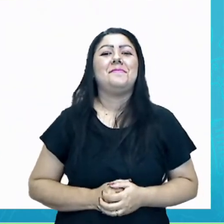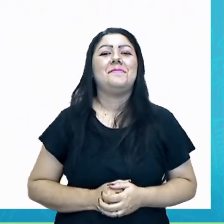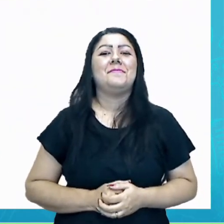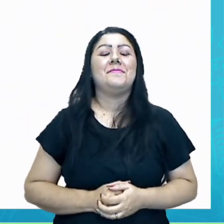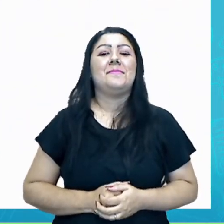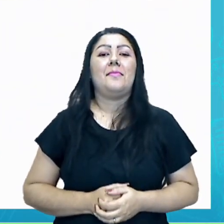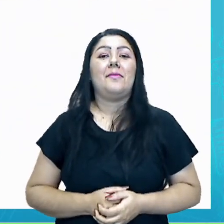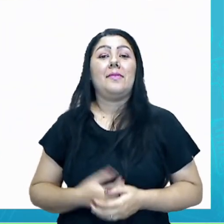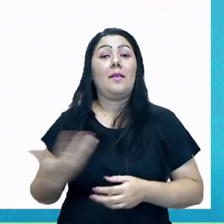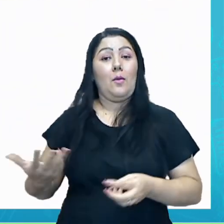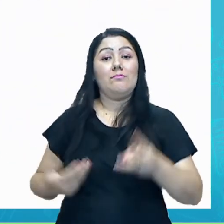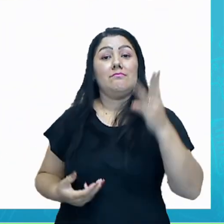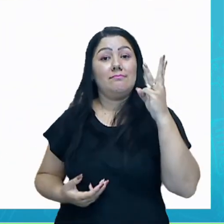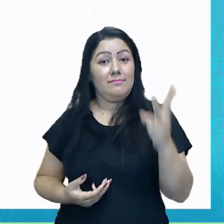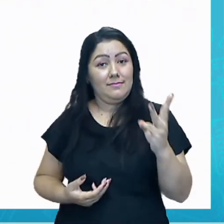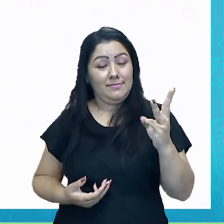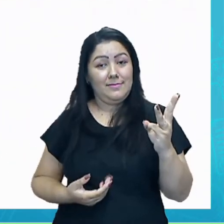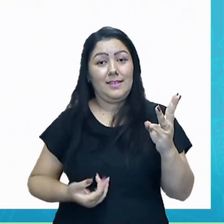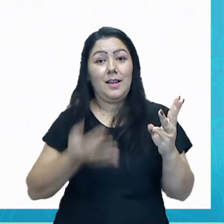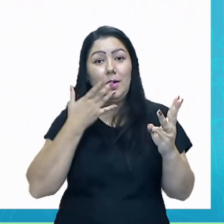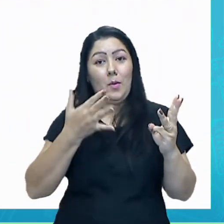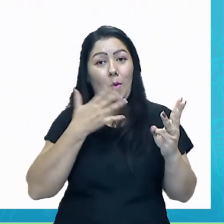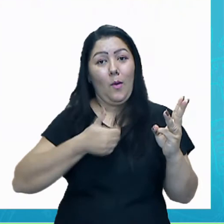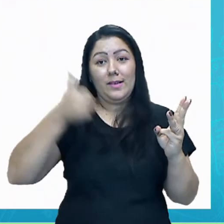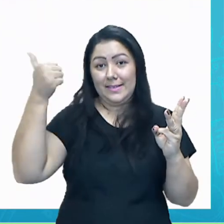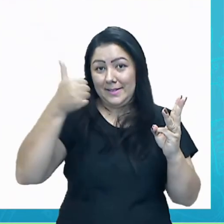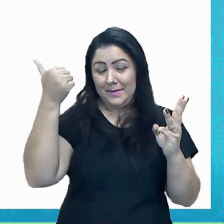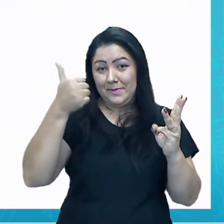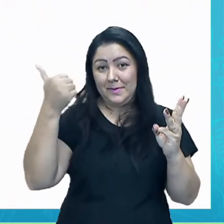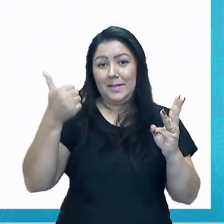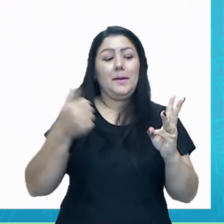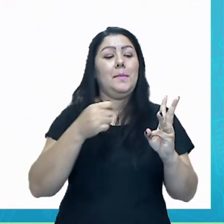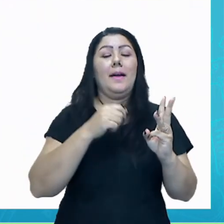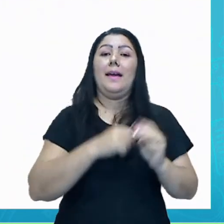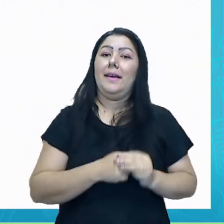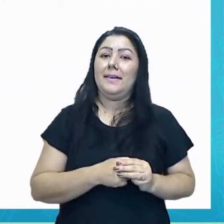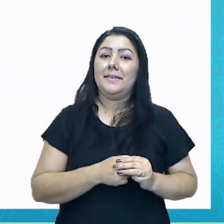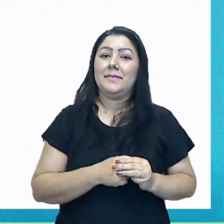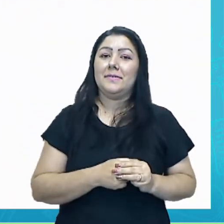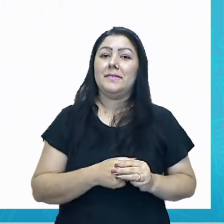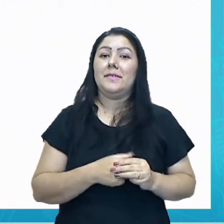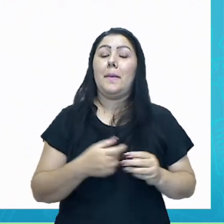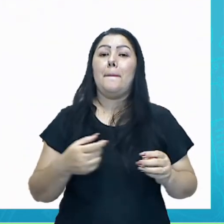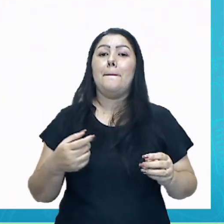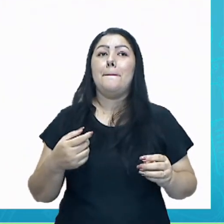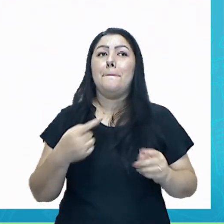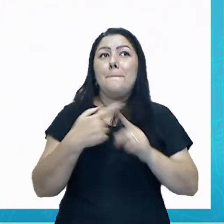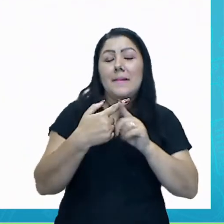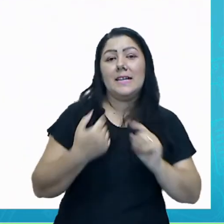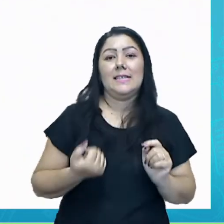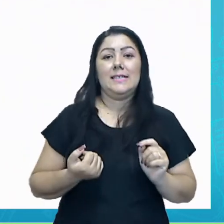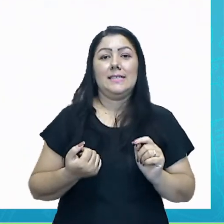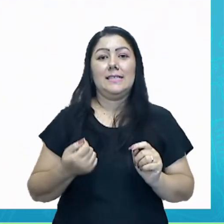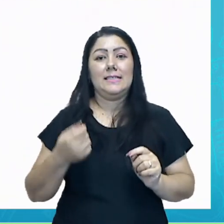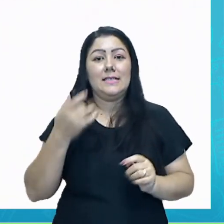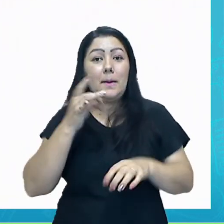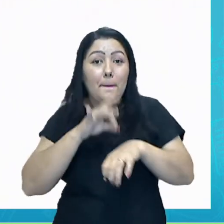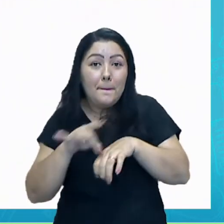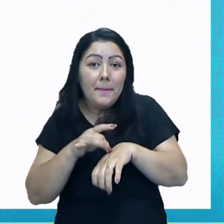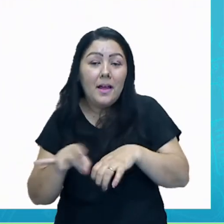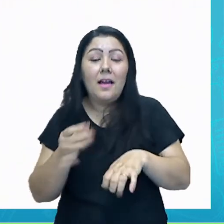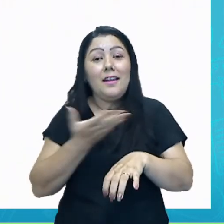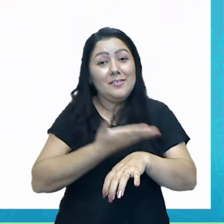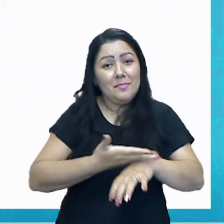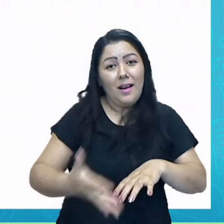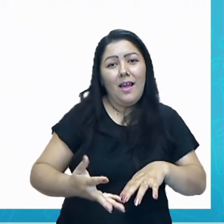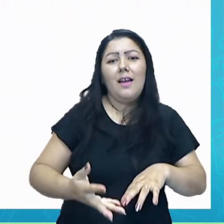as três cores primárias básicas, o preto e o branco, nós temos uma infinidade de possibilidades de cores